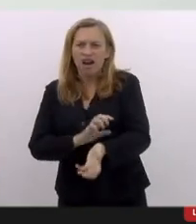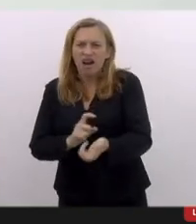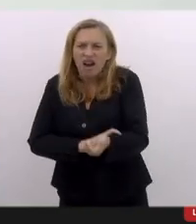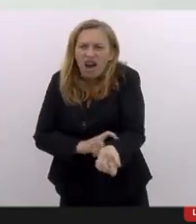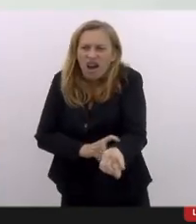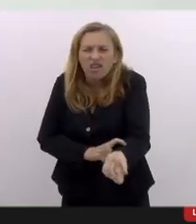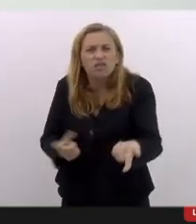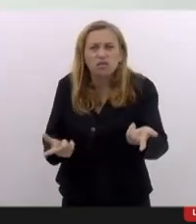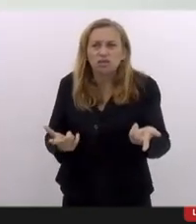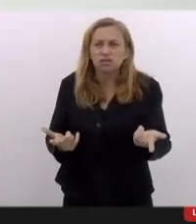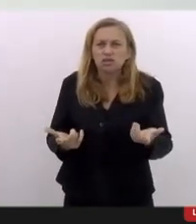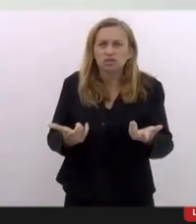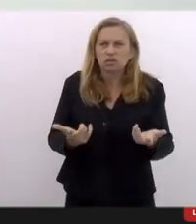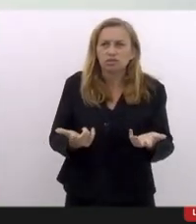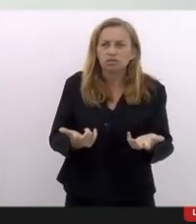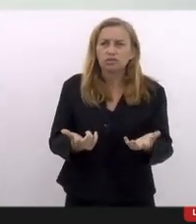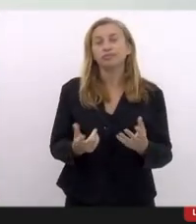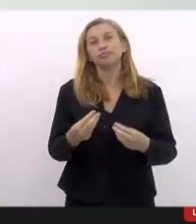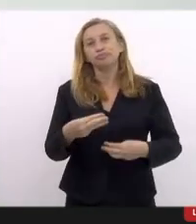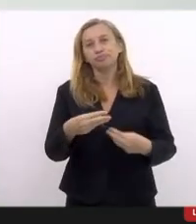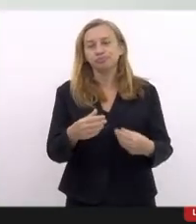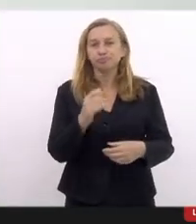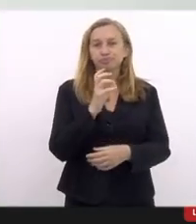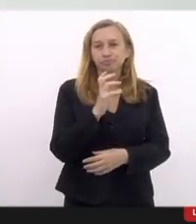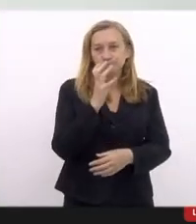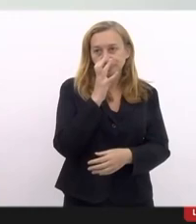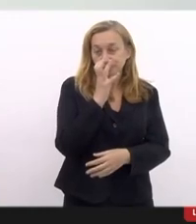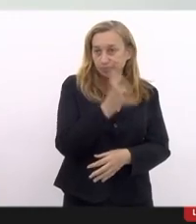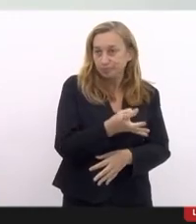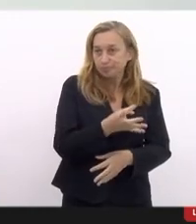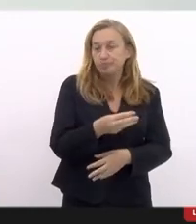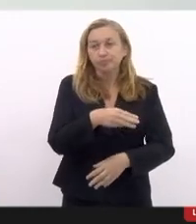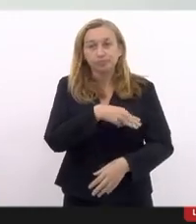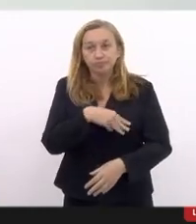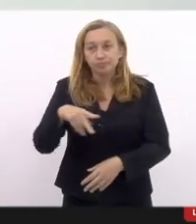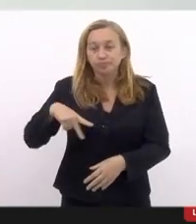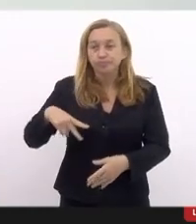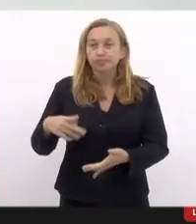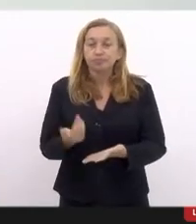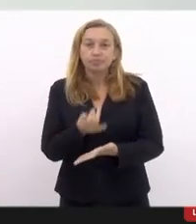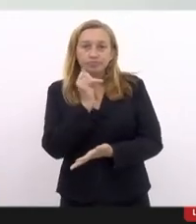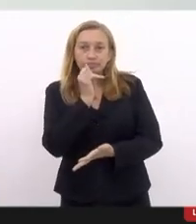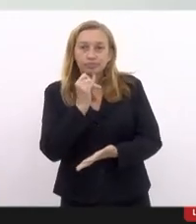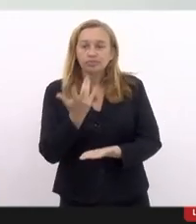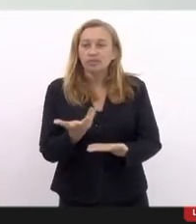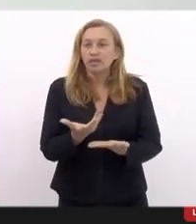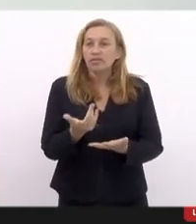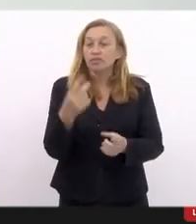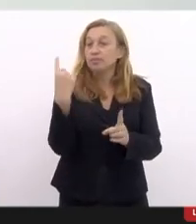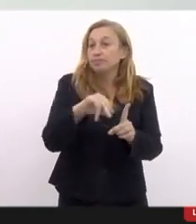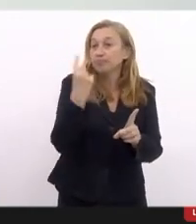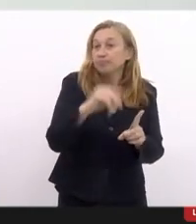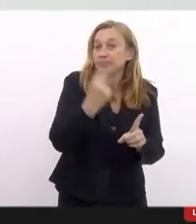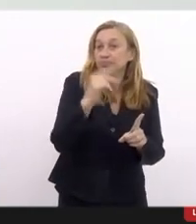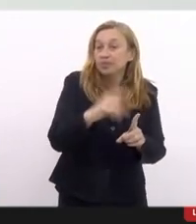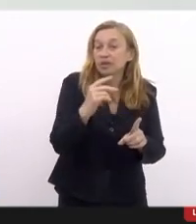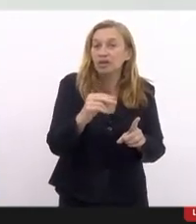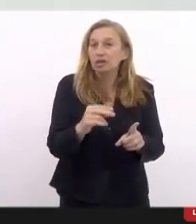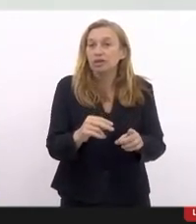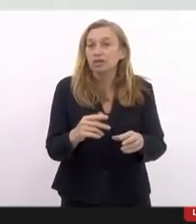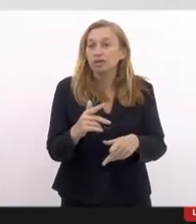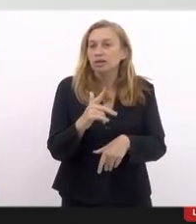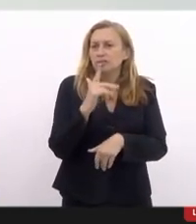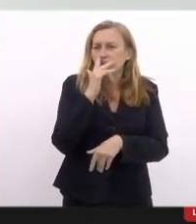a denúncia do Ministério Público, inclusive, relata que ele foi, ele foi espancado como se fosse um animal